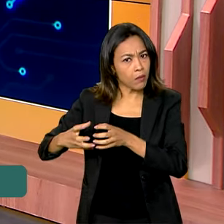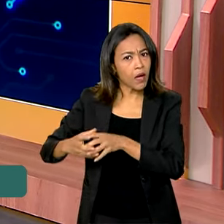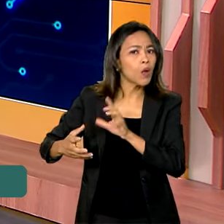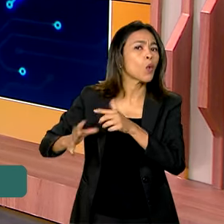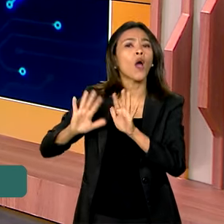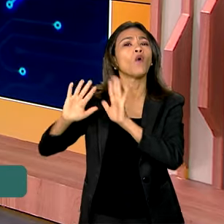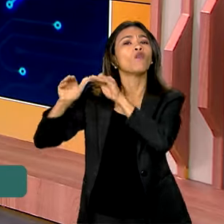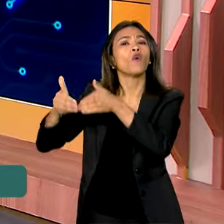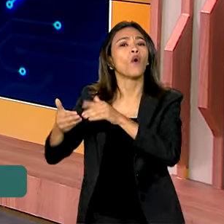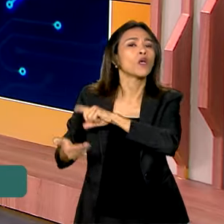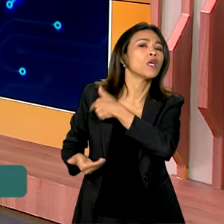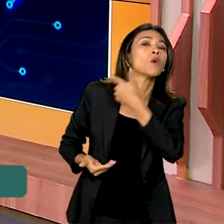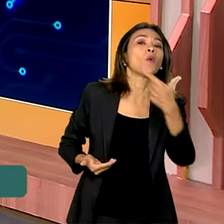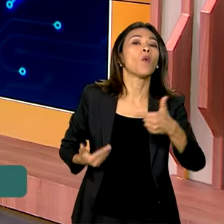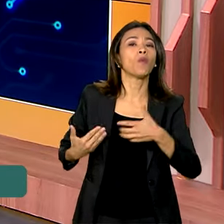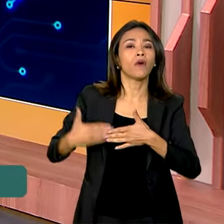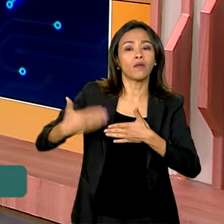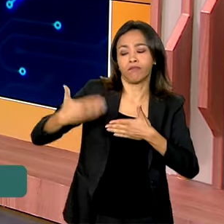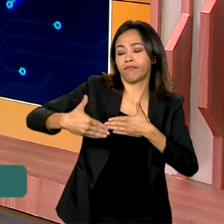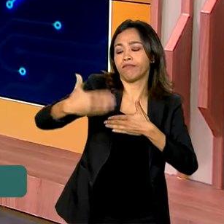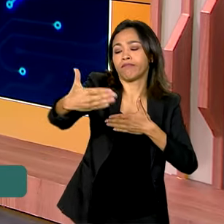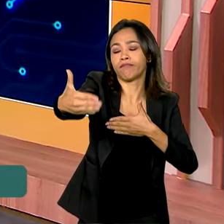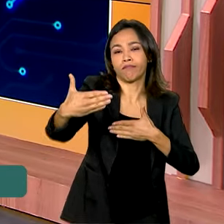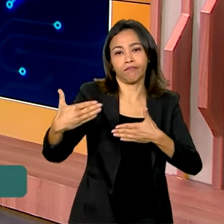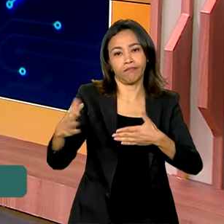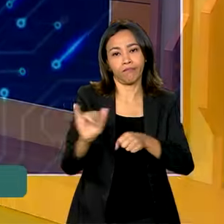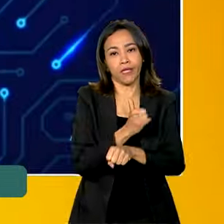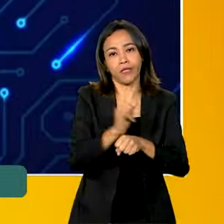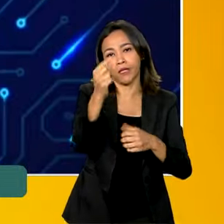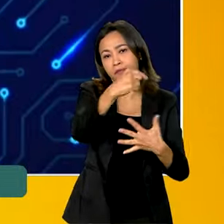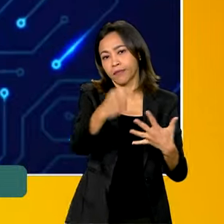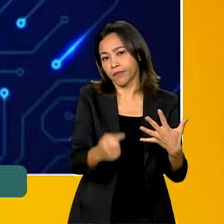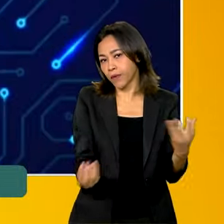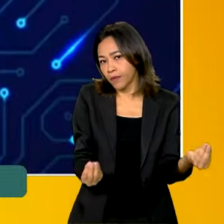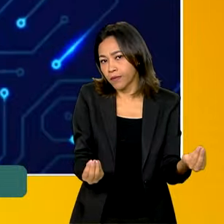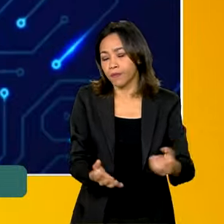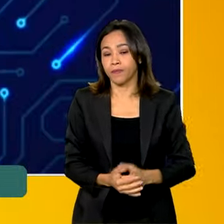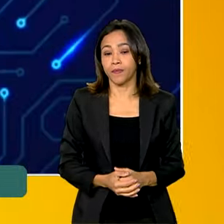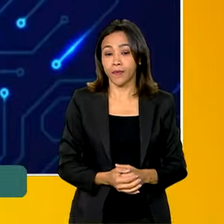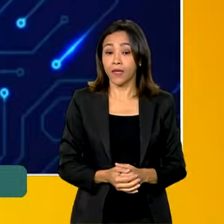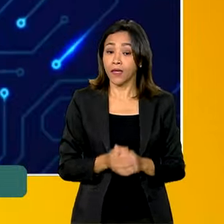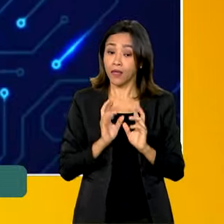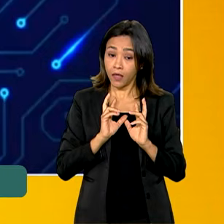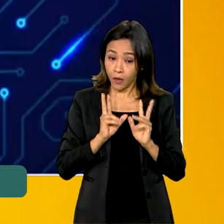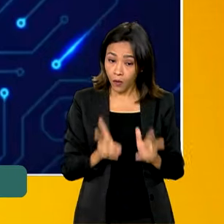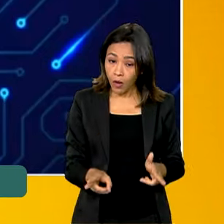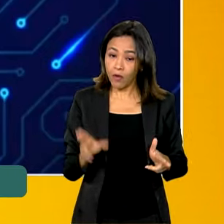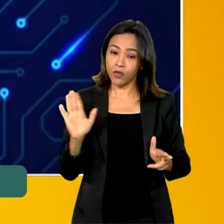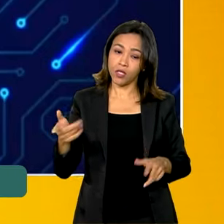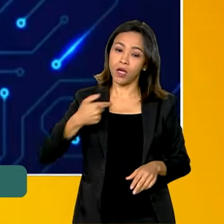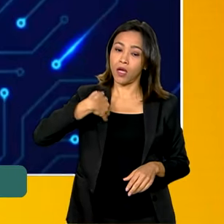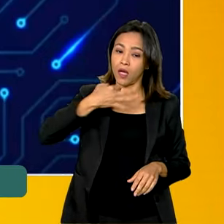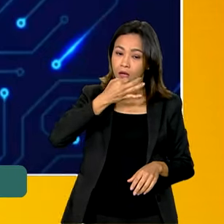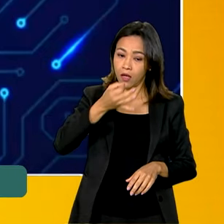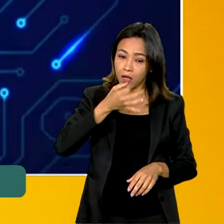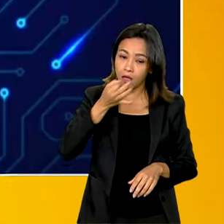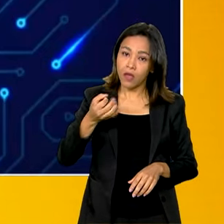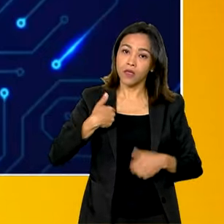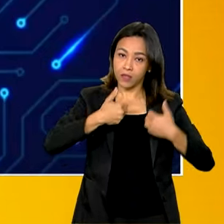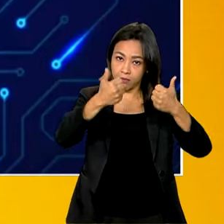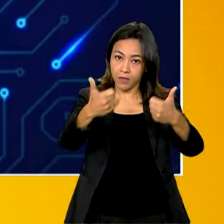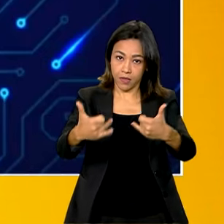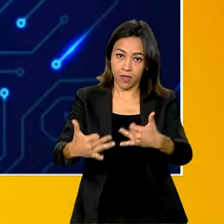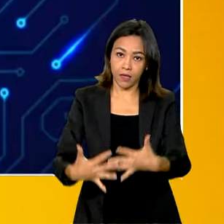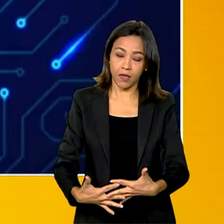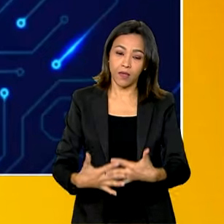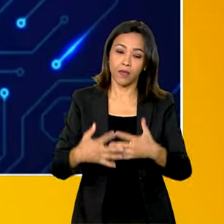próximos focos das ações? Da mesma forma que eu comentei, foi essa necessidade